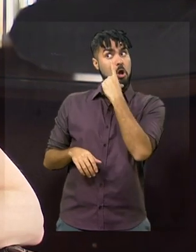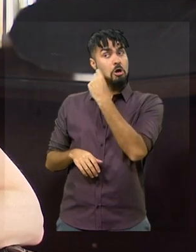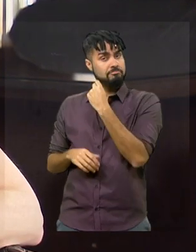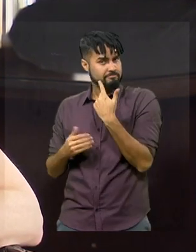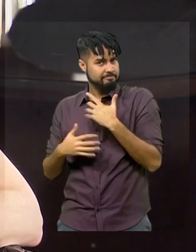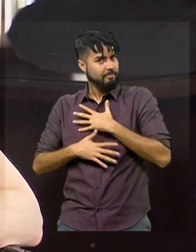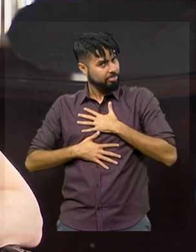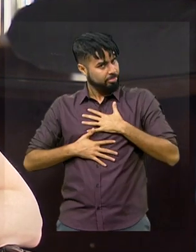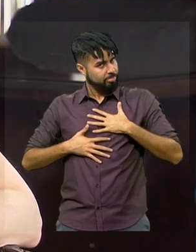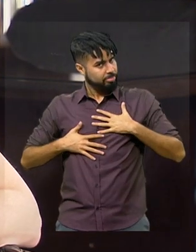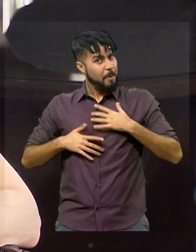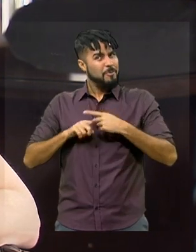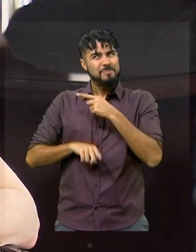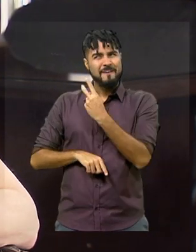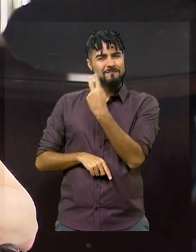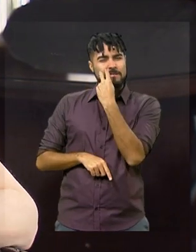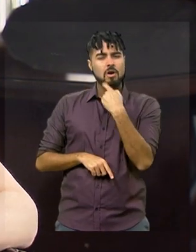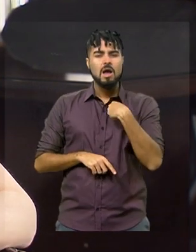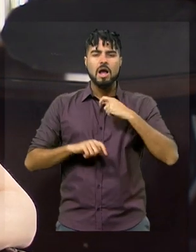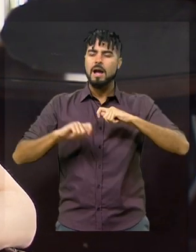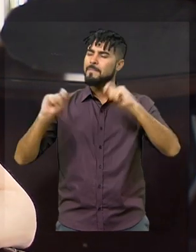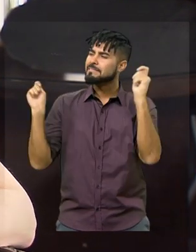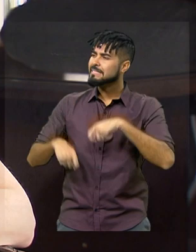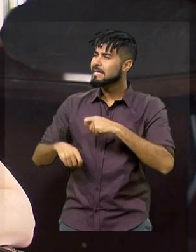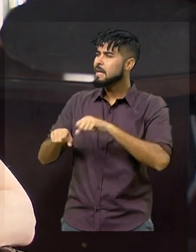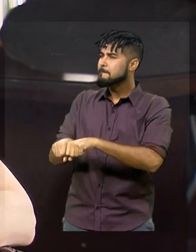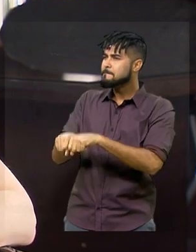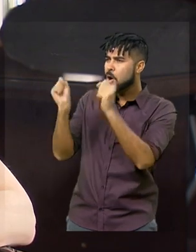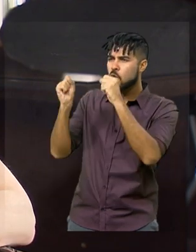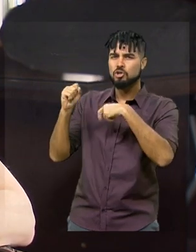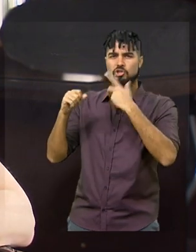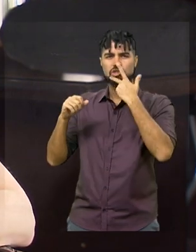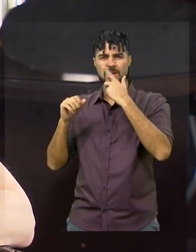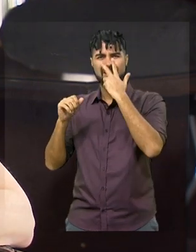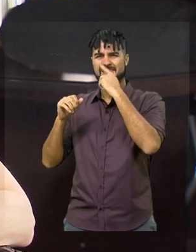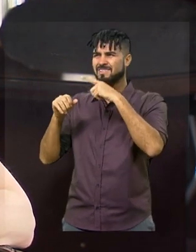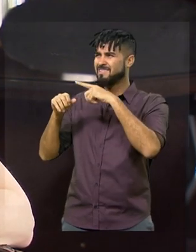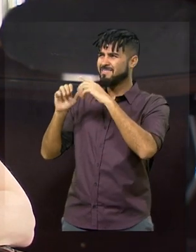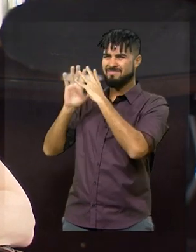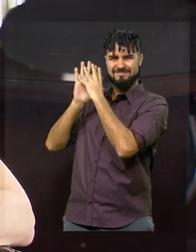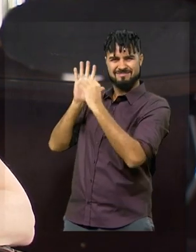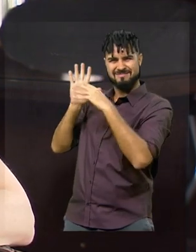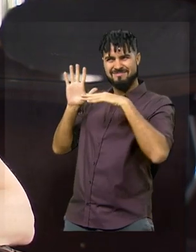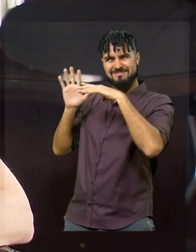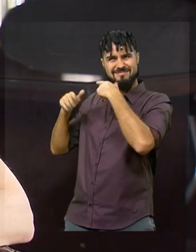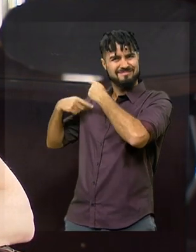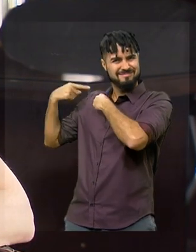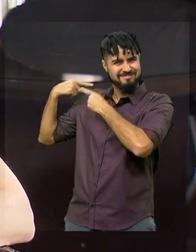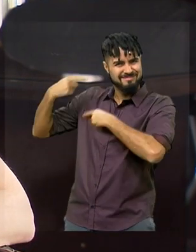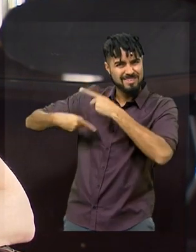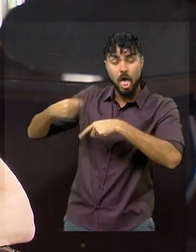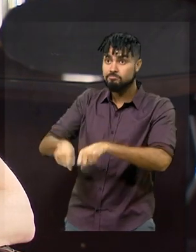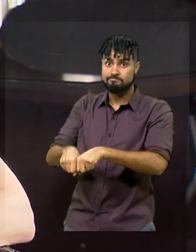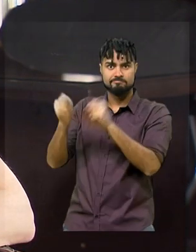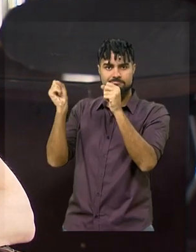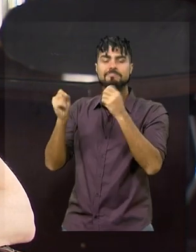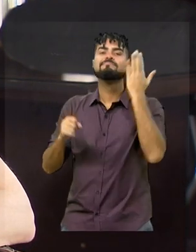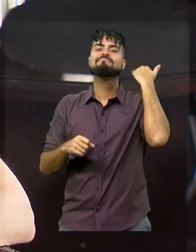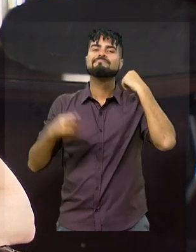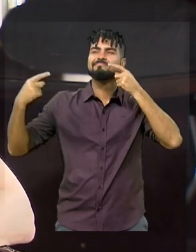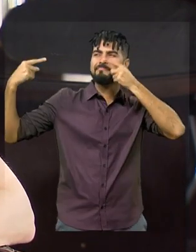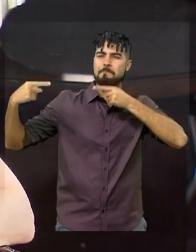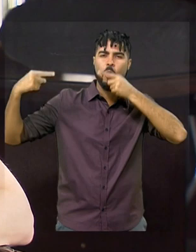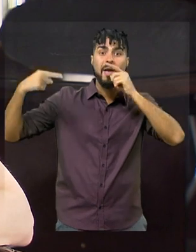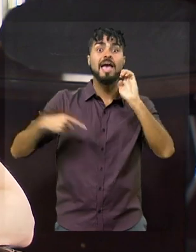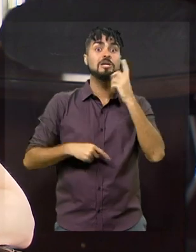alguém que teve a capacidade de romper paradigmas dentro do partido. Quando eu fui para a disputa contra o ex-presidente Renan